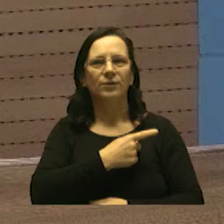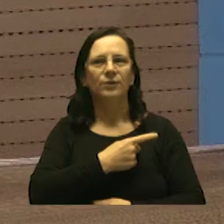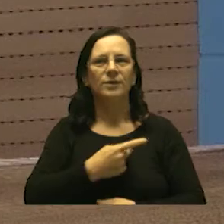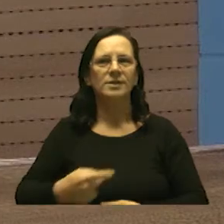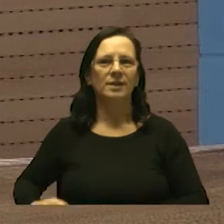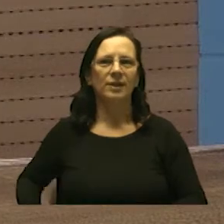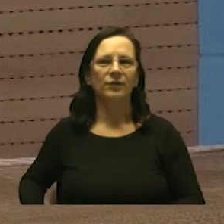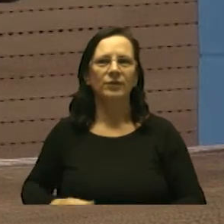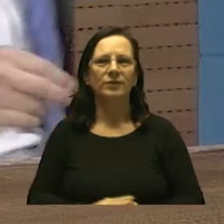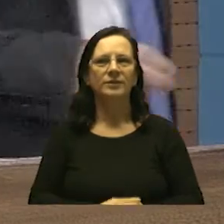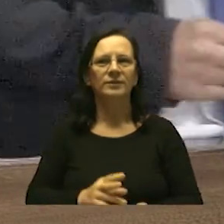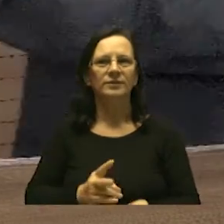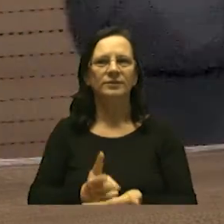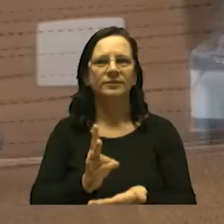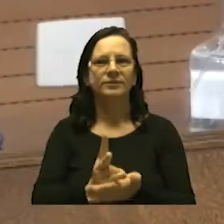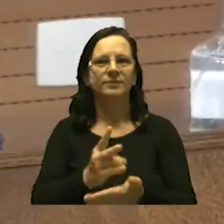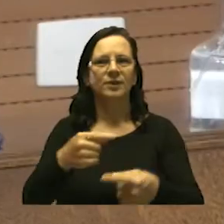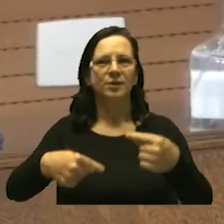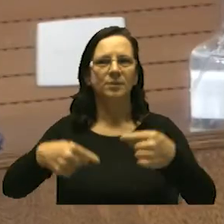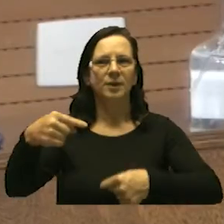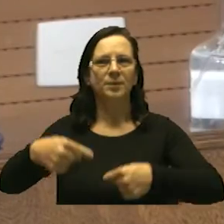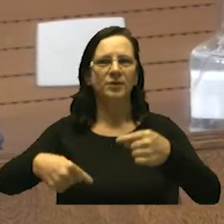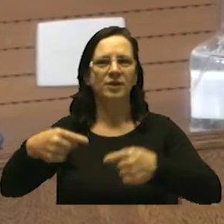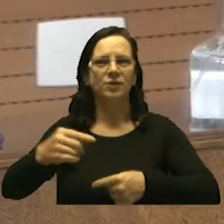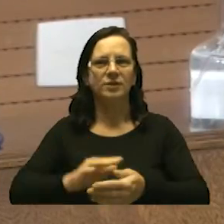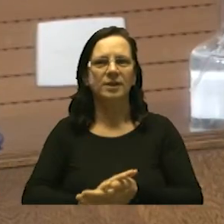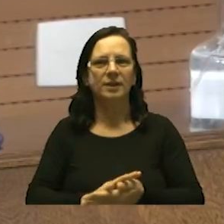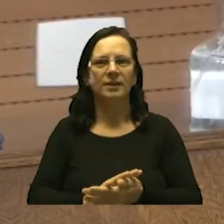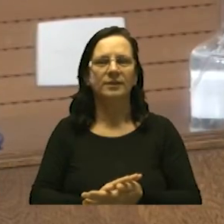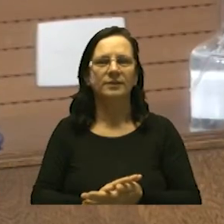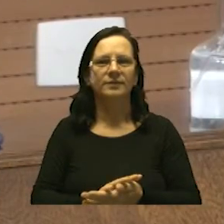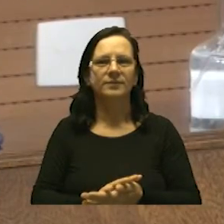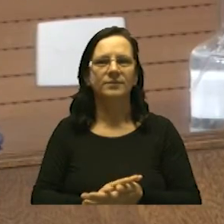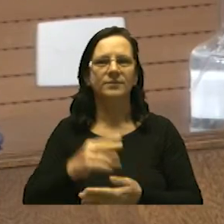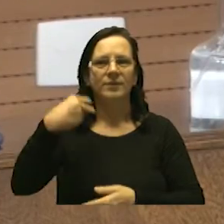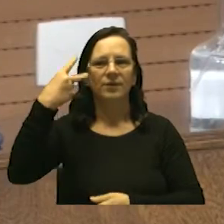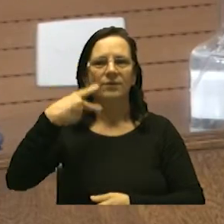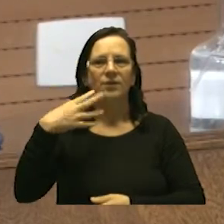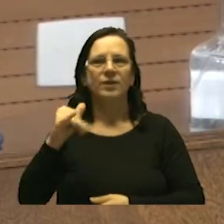continuem em discussão com a palavra vereador Agnaldo Araújo